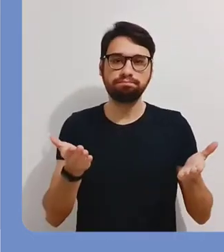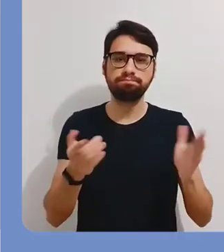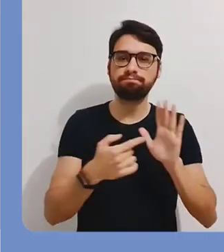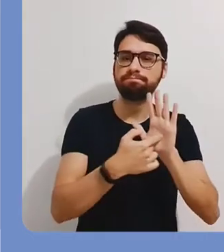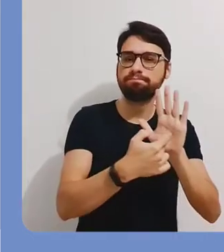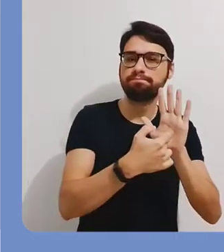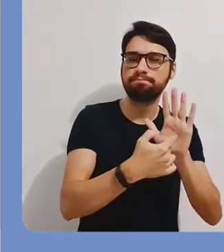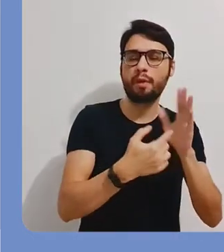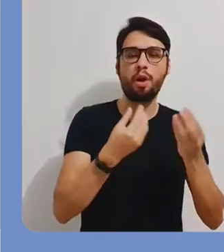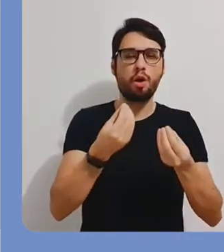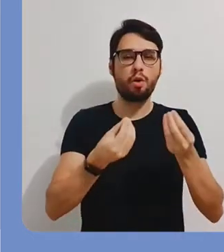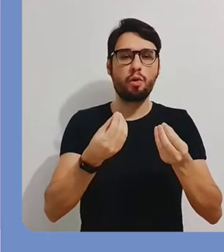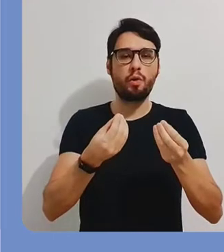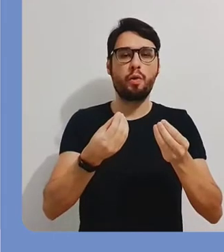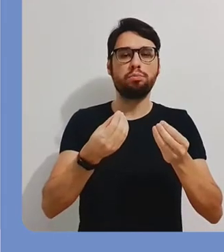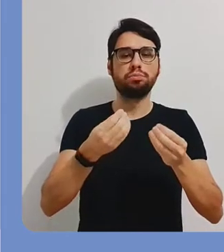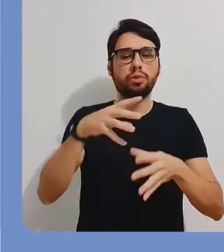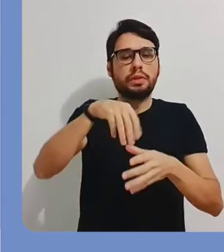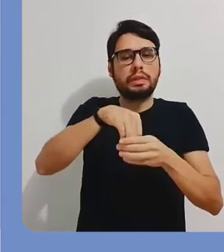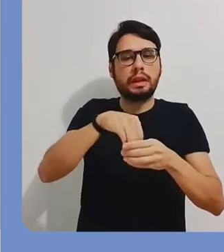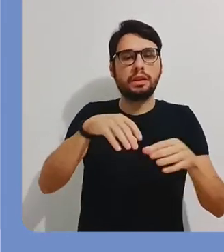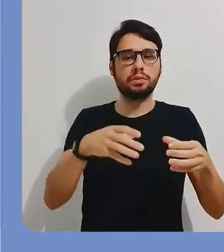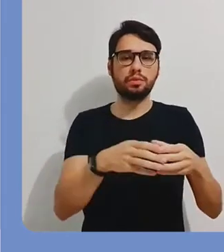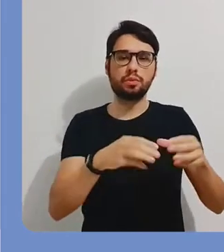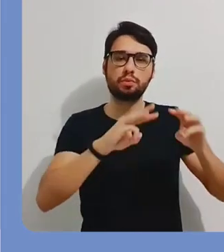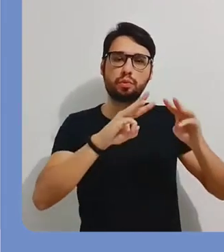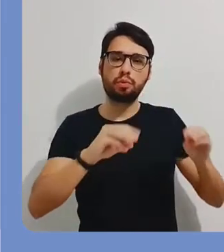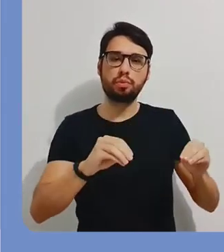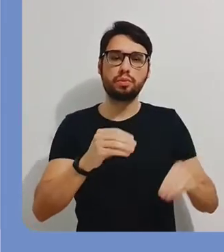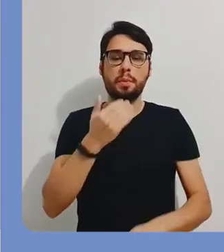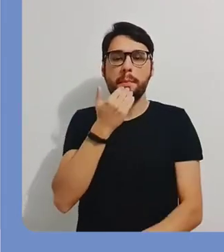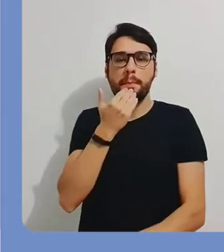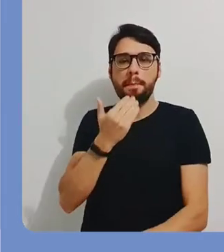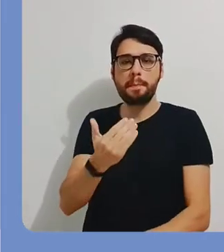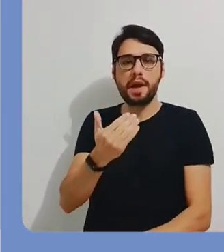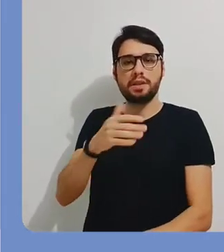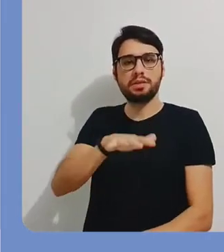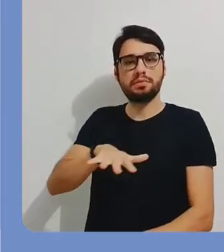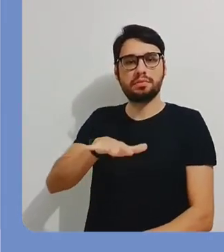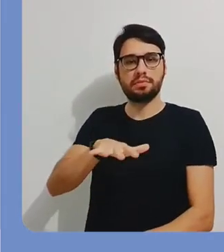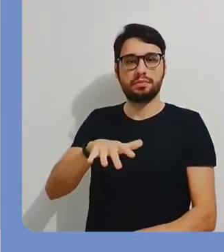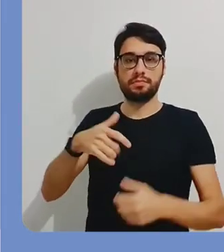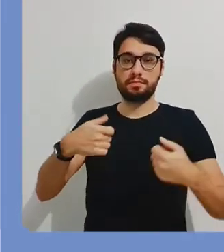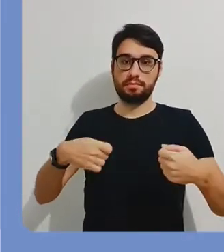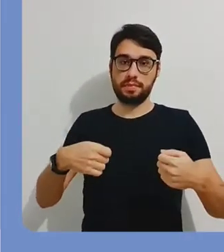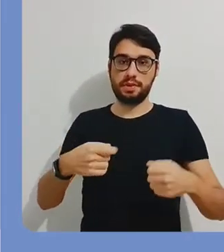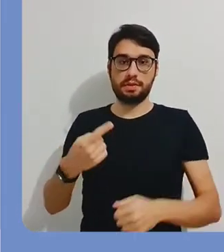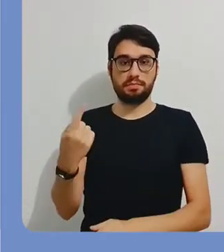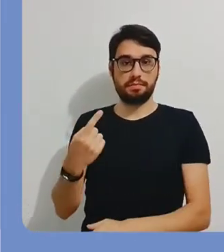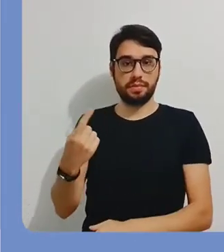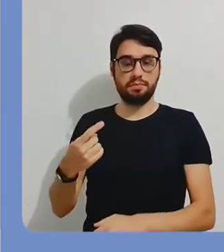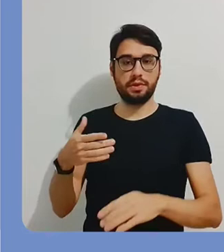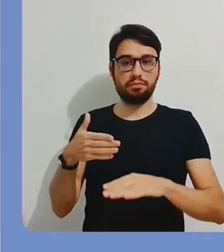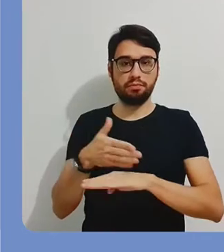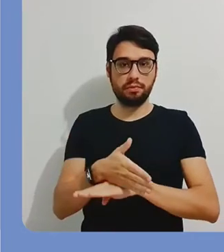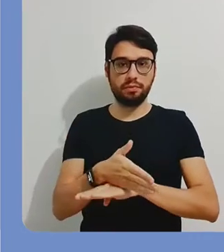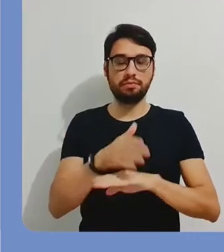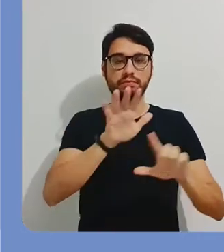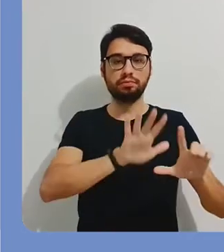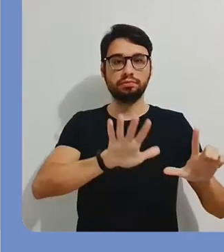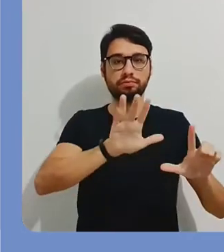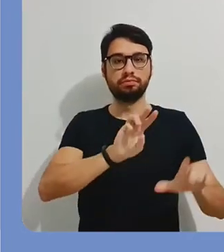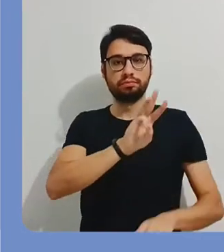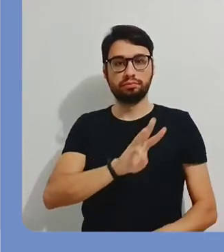Neste vídeo, eu vou mostrar para vocês como que a gente faz a solicitação de um espaço dentro do Moodle Grupos. Para isso, você